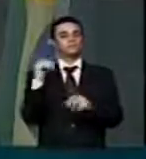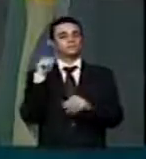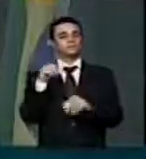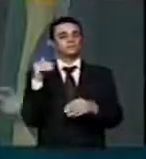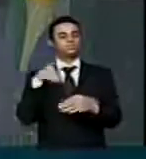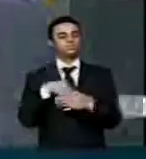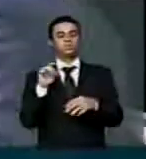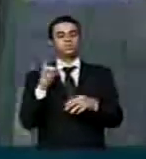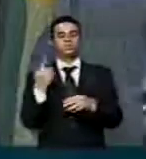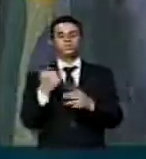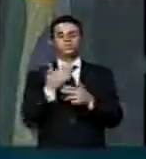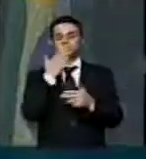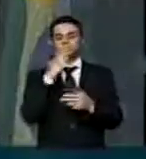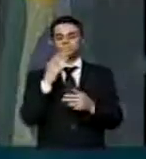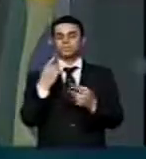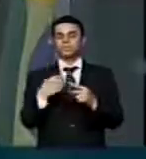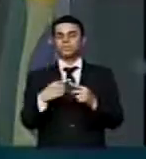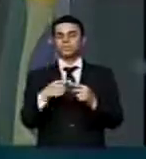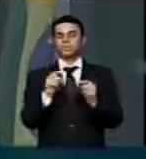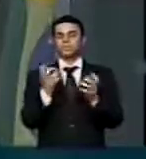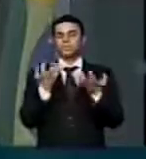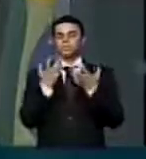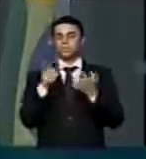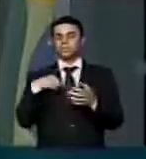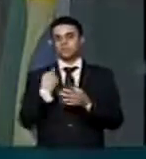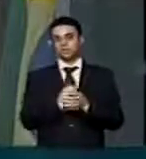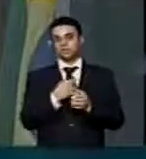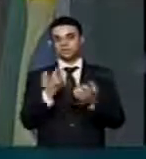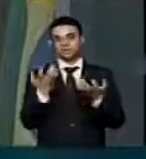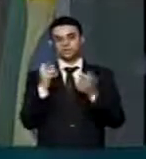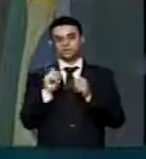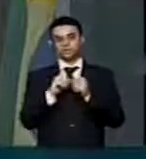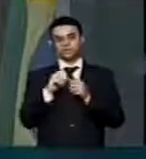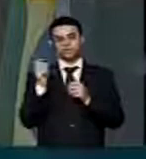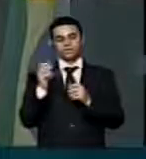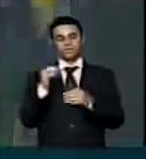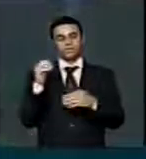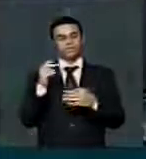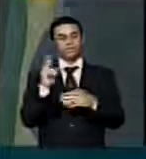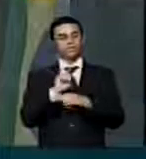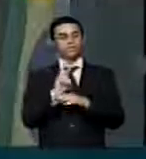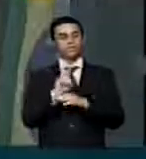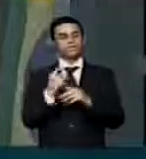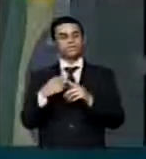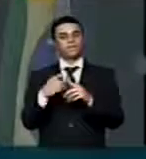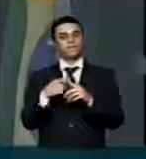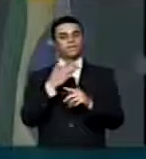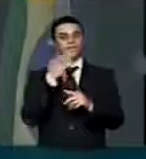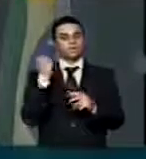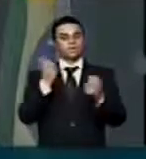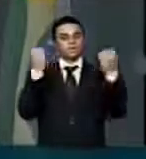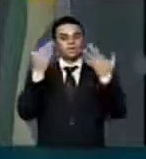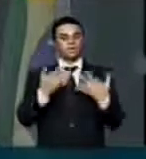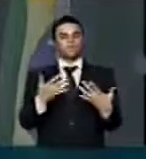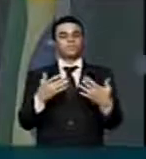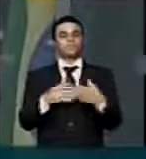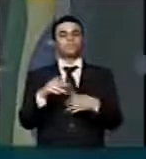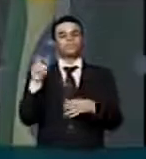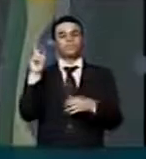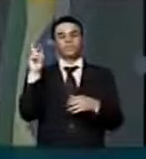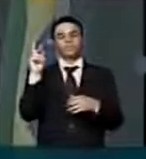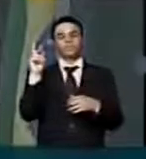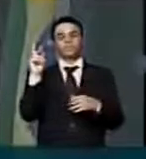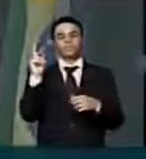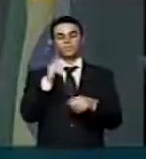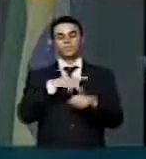É apenas questão de votar. A verificação possibilita a maior transparência para o país para verificar quem está de que